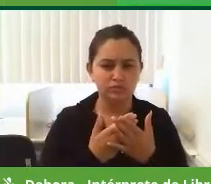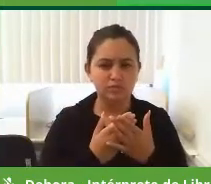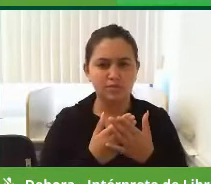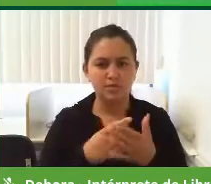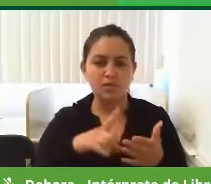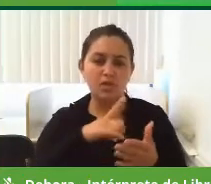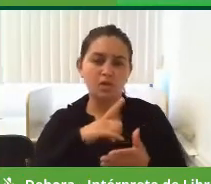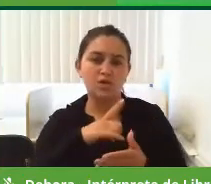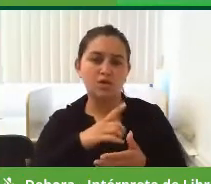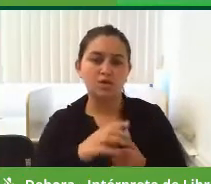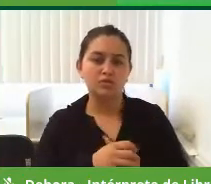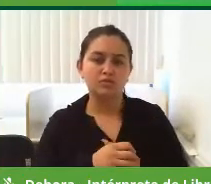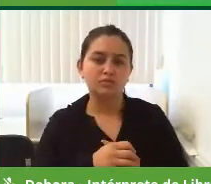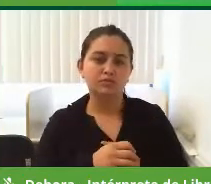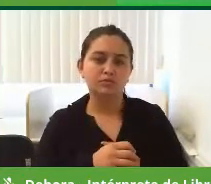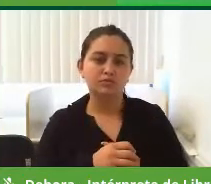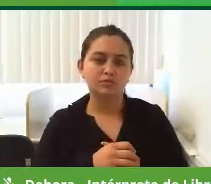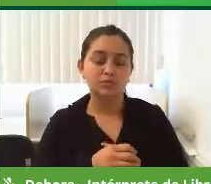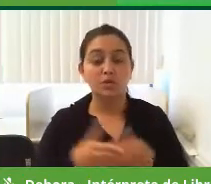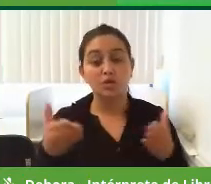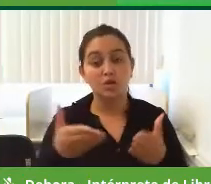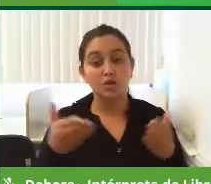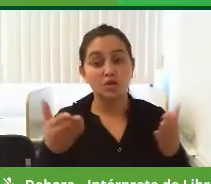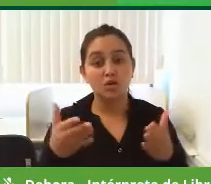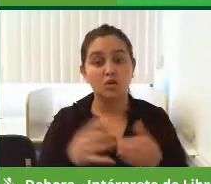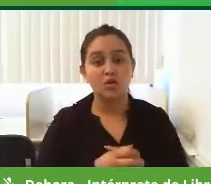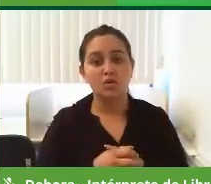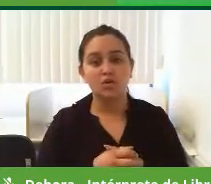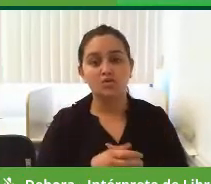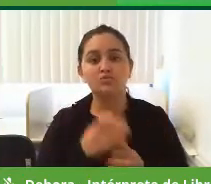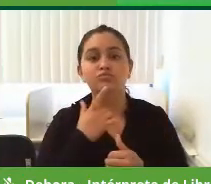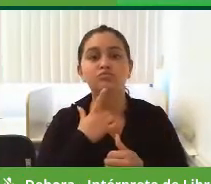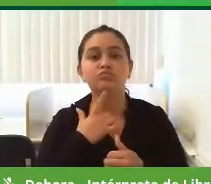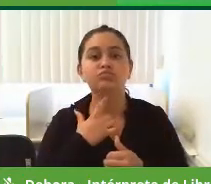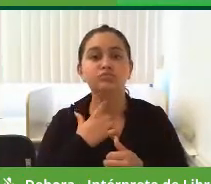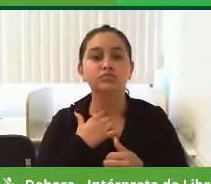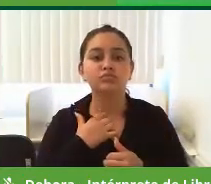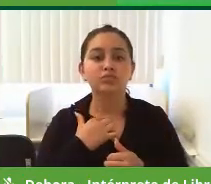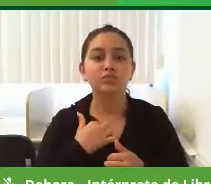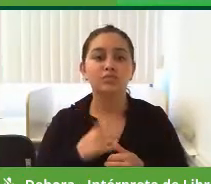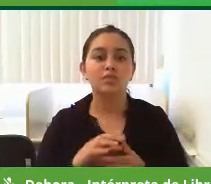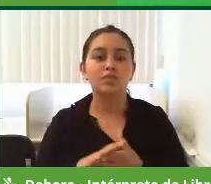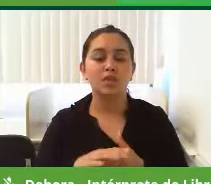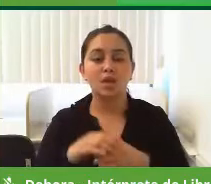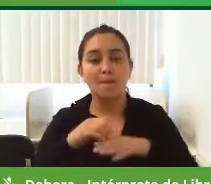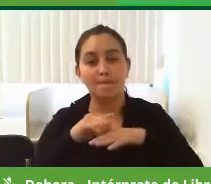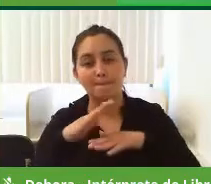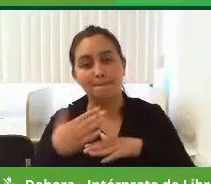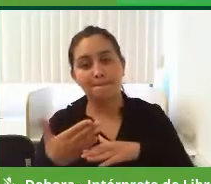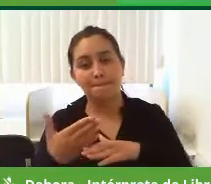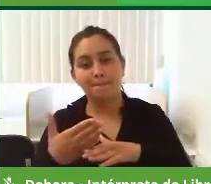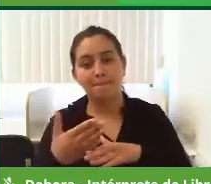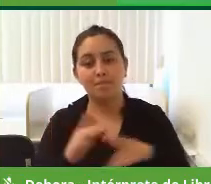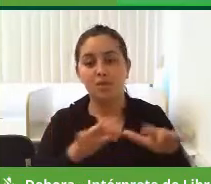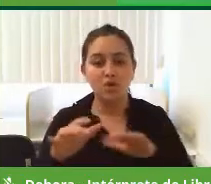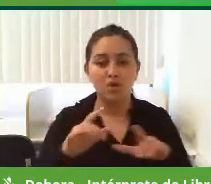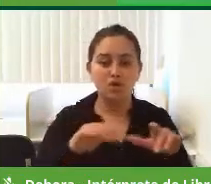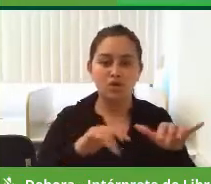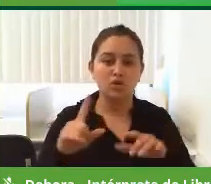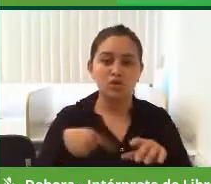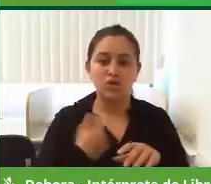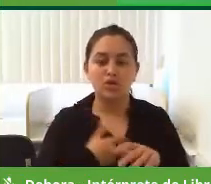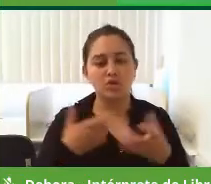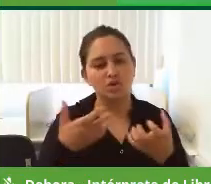uma, tipo assim, hoje uma proposta, né, de uma gestão democrática digital, porque nós queremos